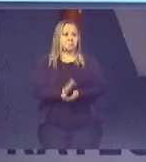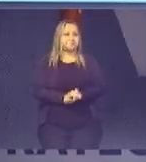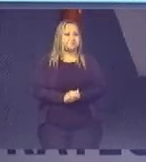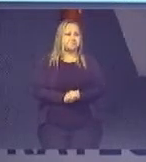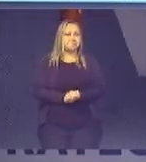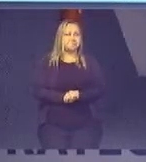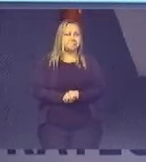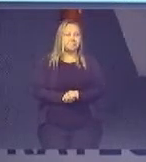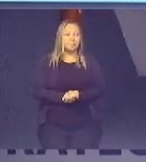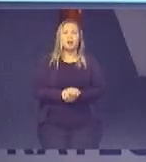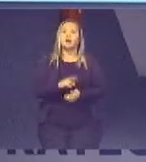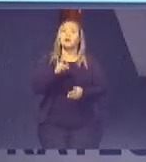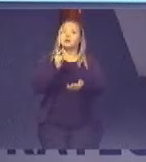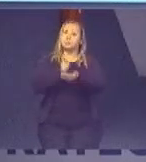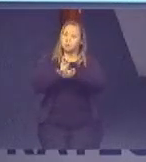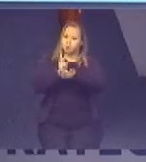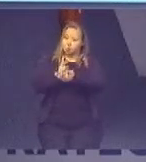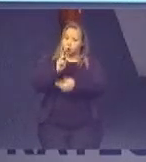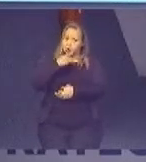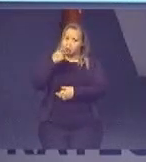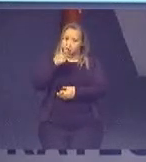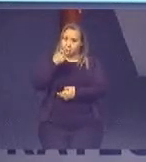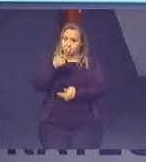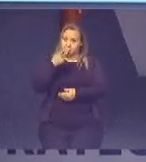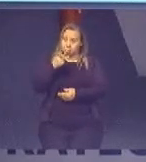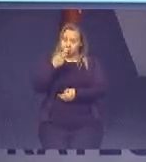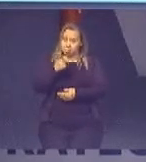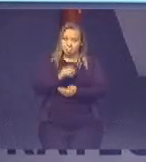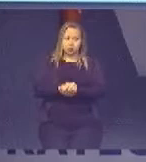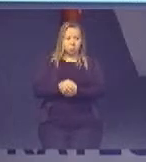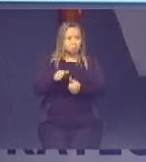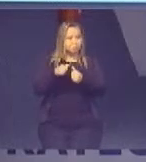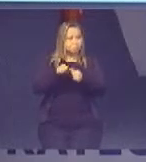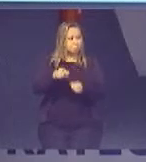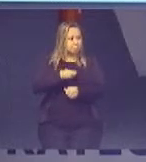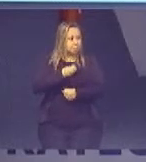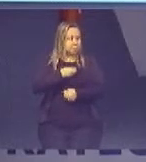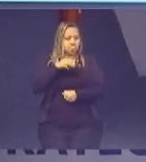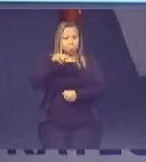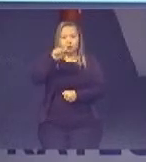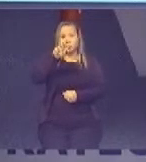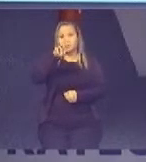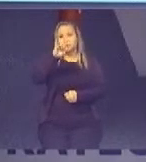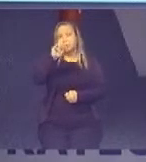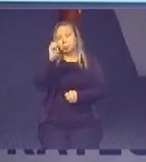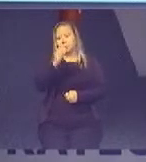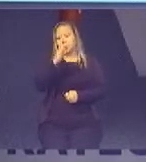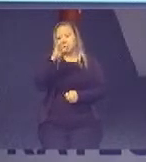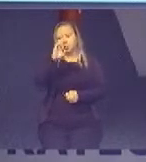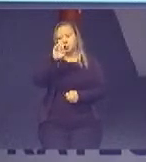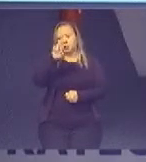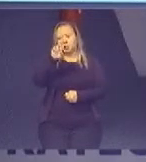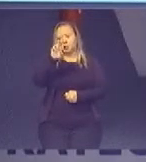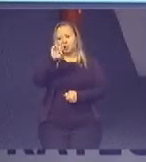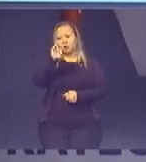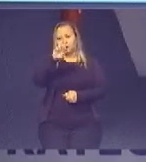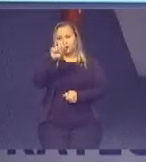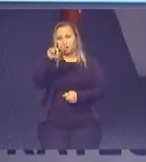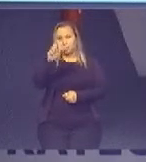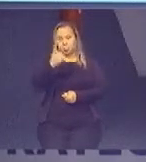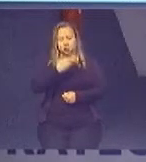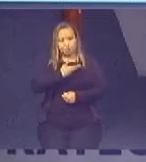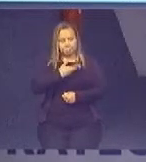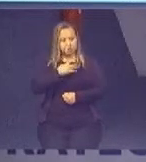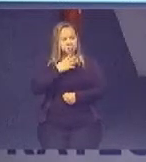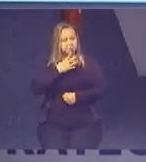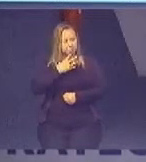Eu sempre disse, e aqui está Maria Tereza Willi Gomes, que me conhece há muito tempo, que